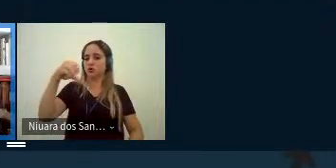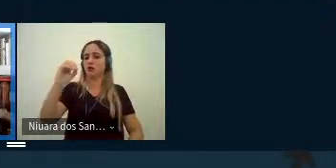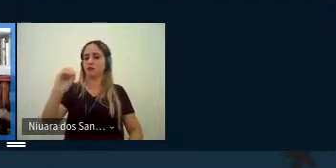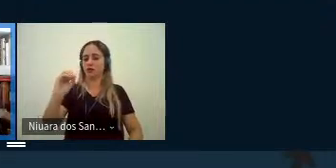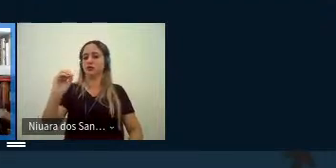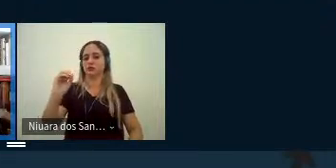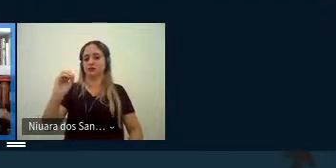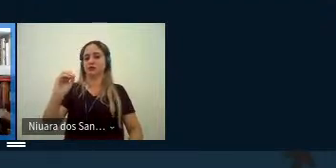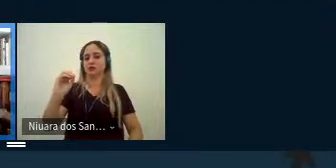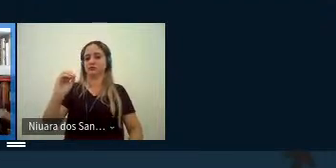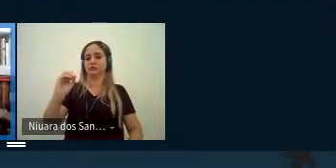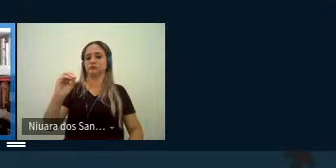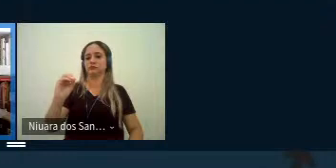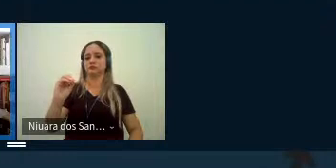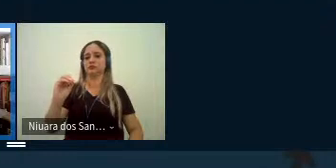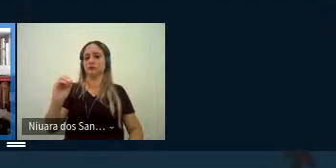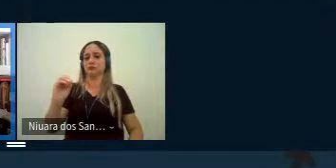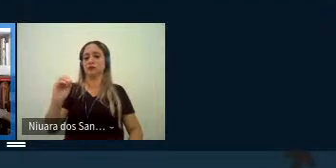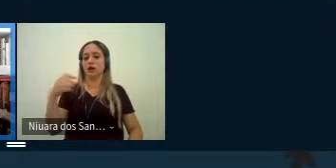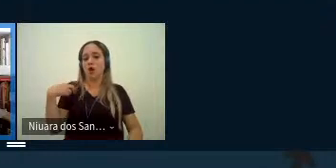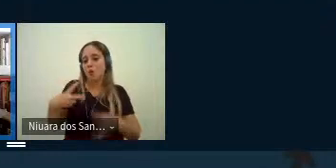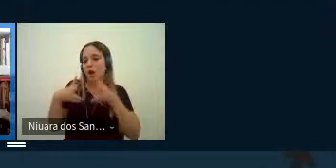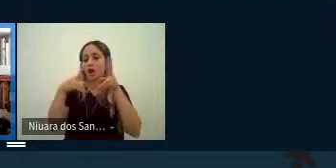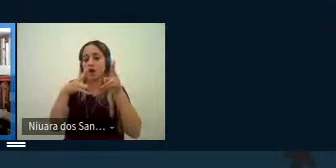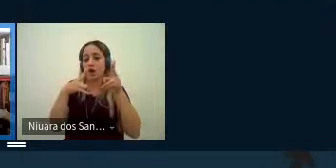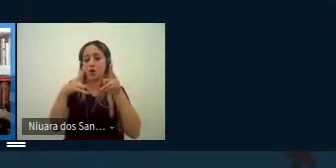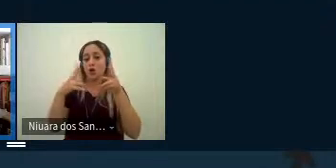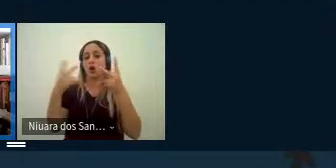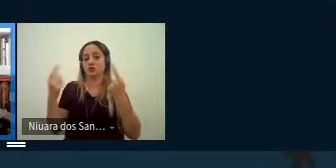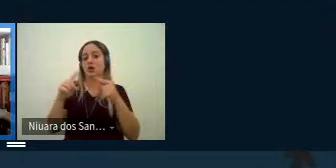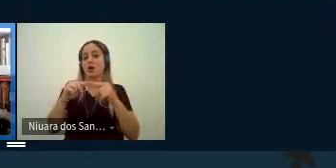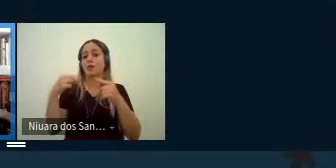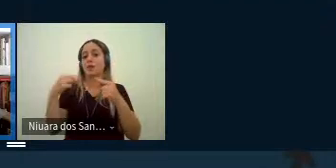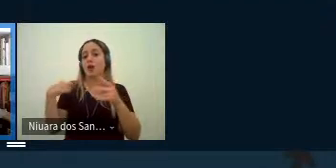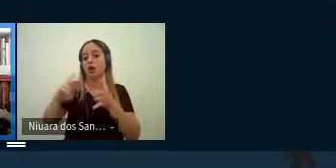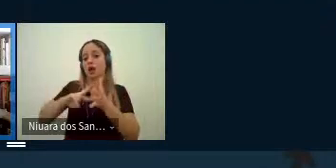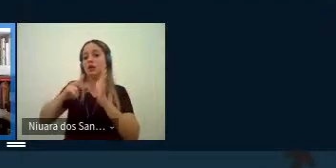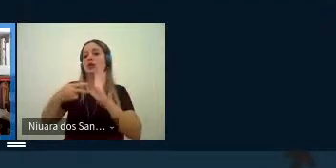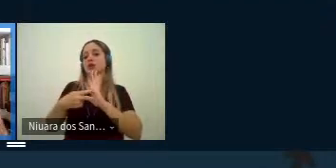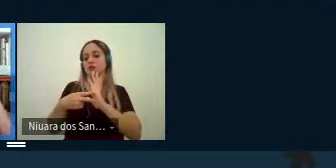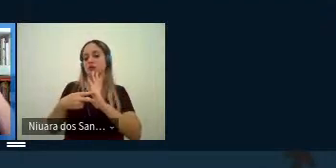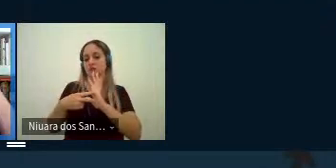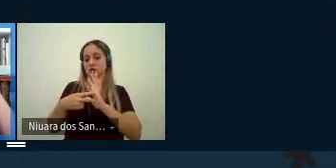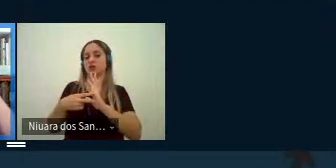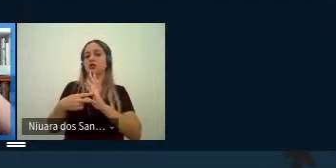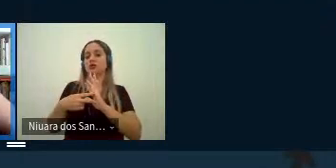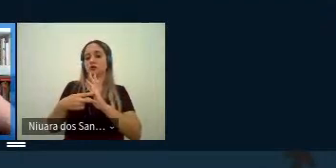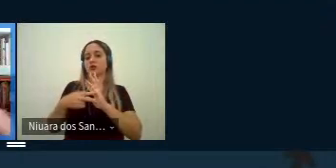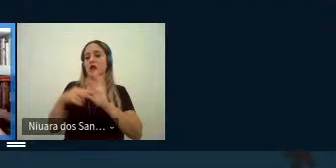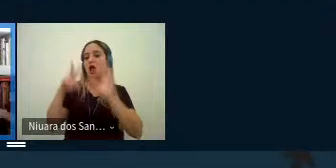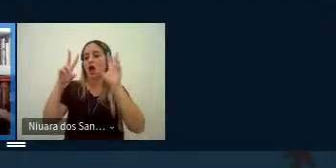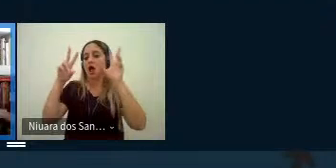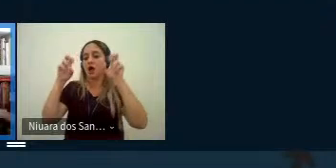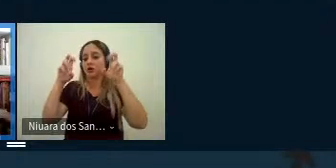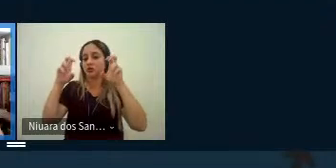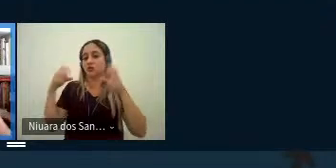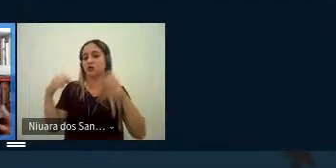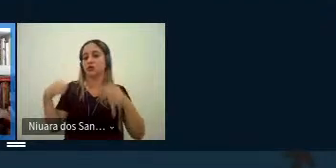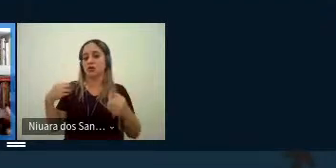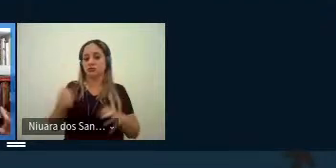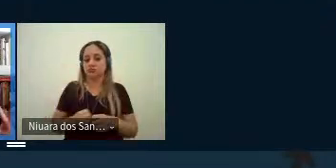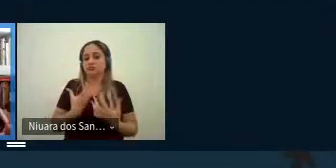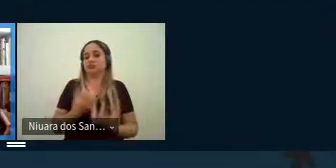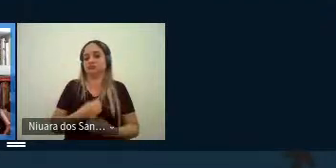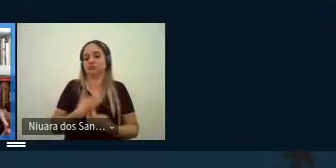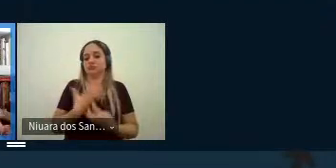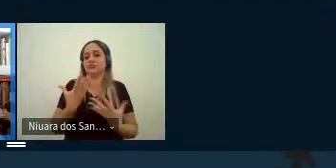é um recorte mas em função da das significativas questões que afloraram né